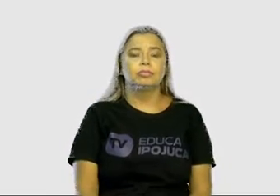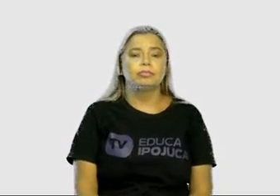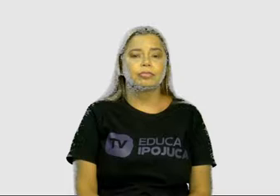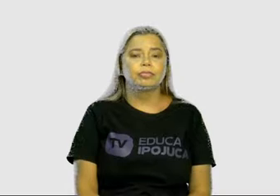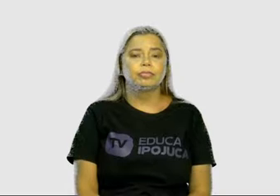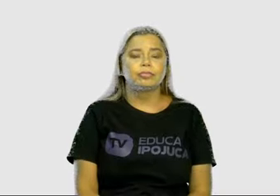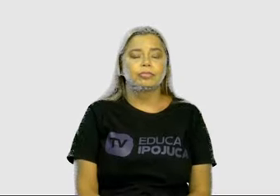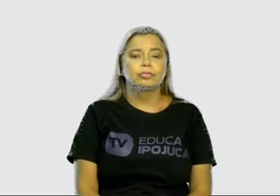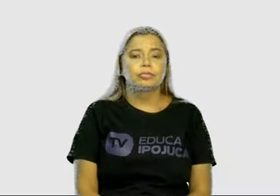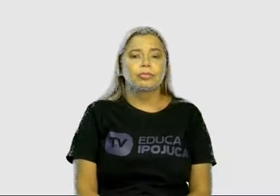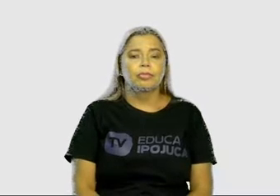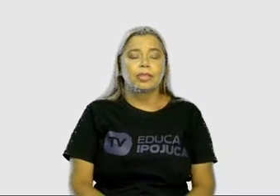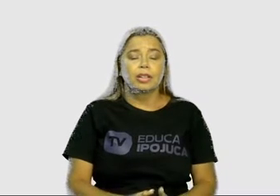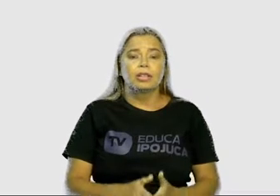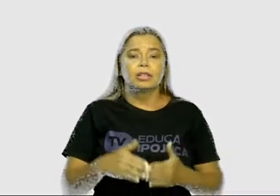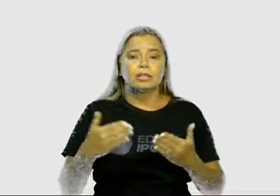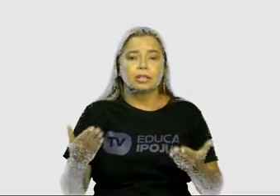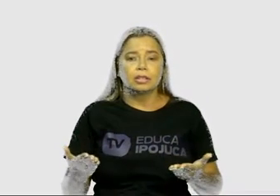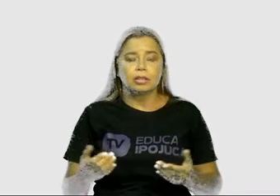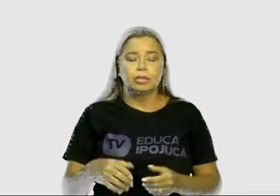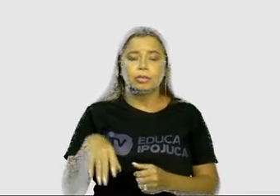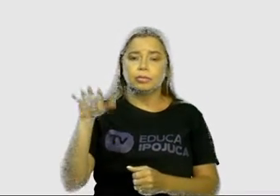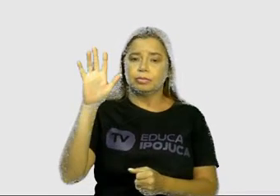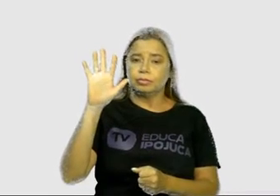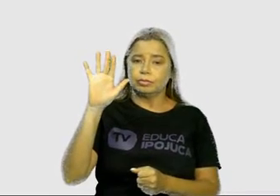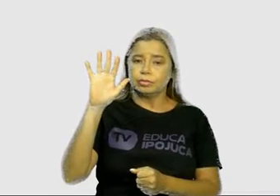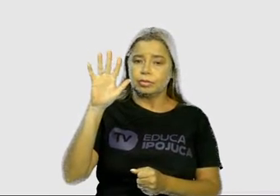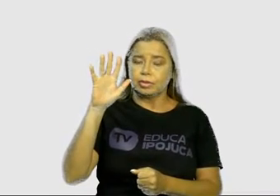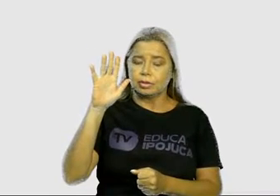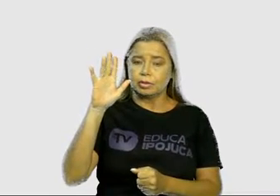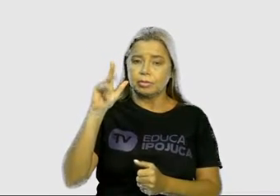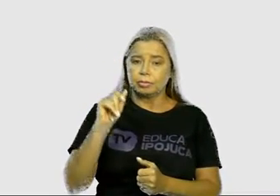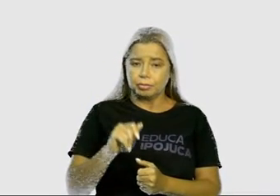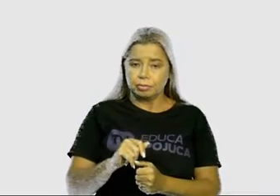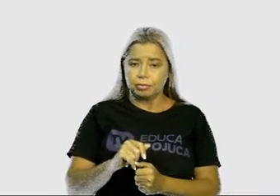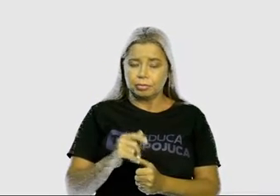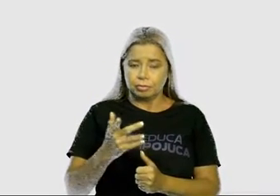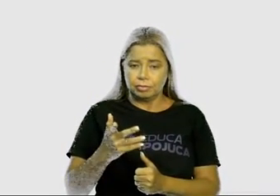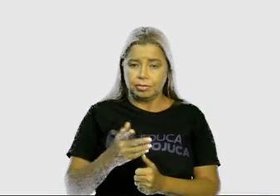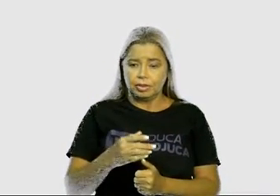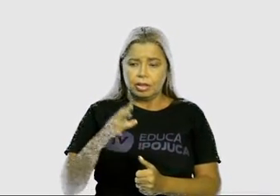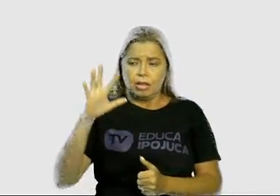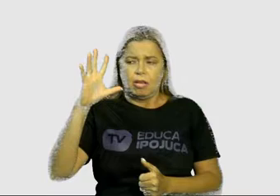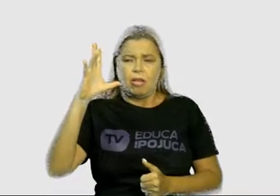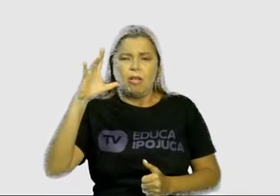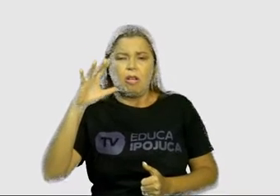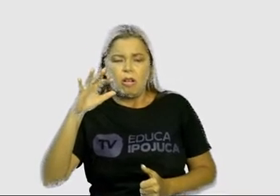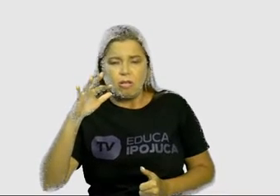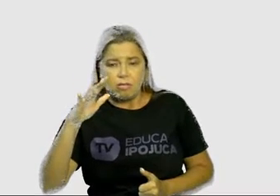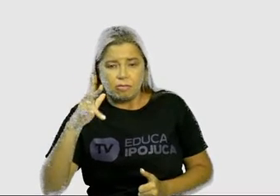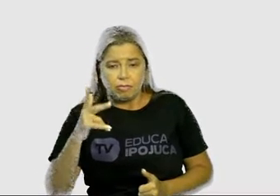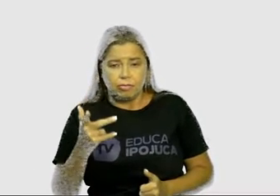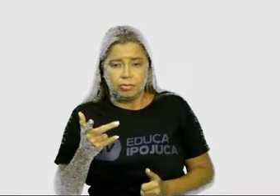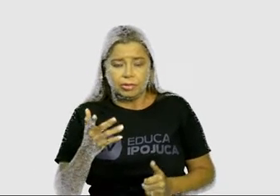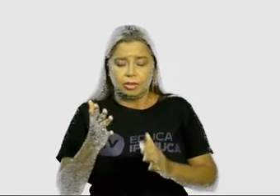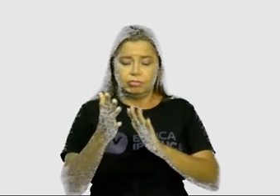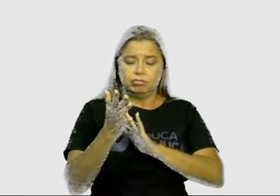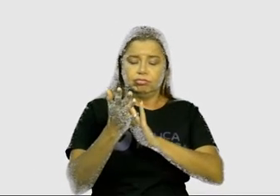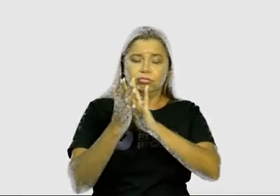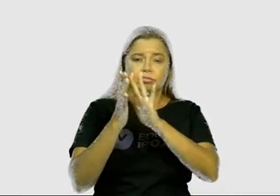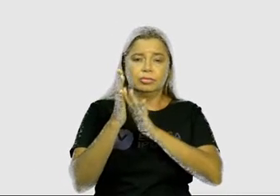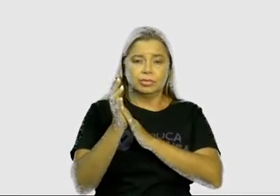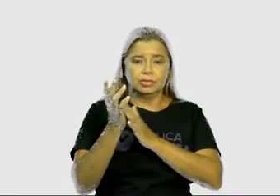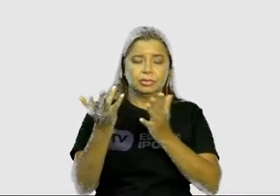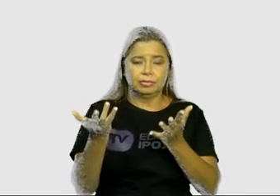Perceba que uma mão aqui, ela está expressando com pintura como se fosse um monstro que estivesse nas nossas mãos.